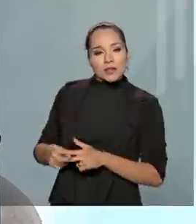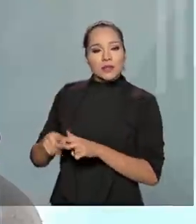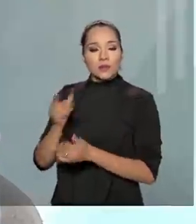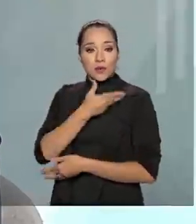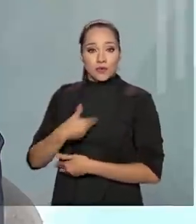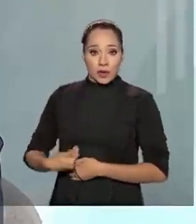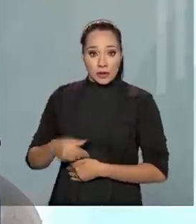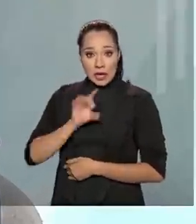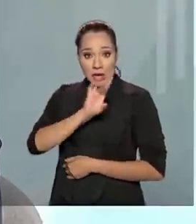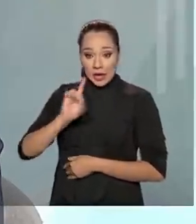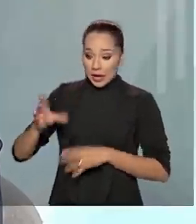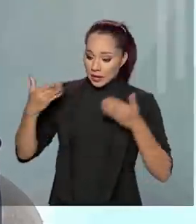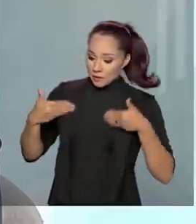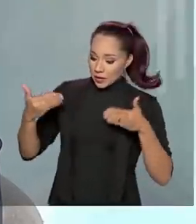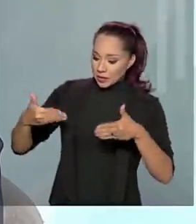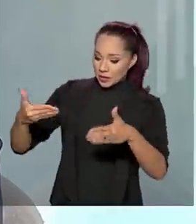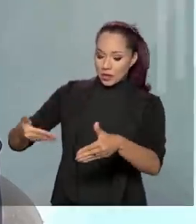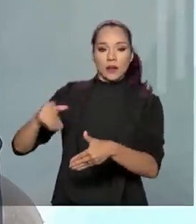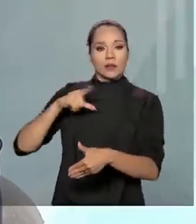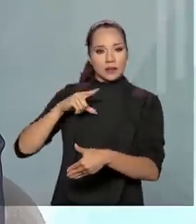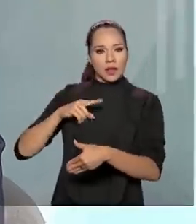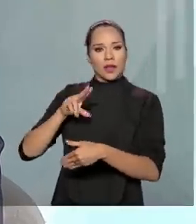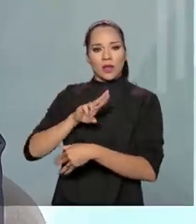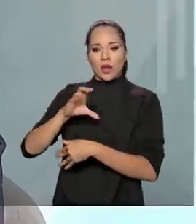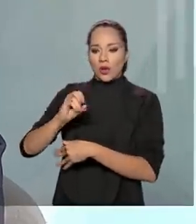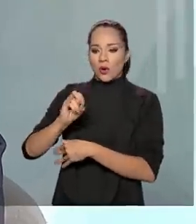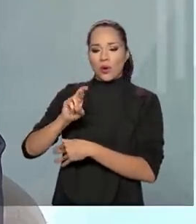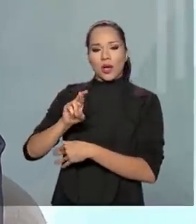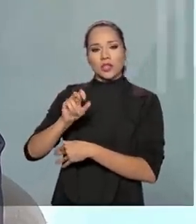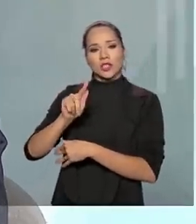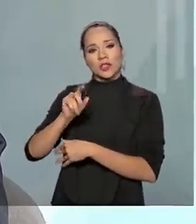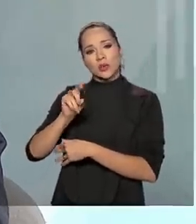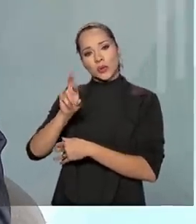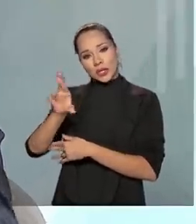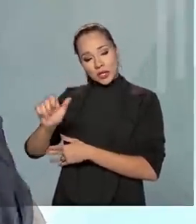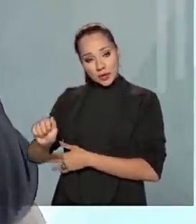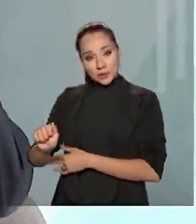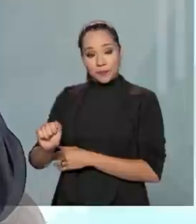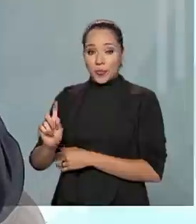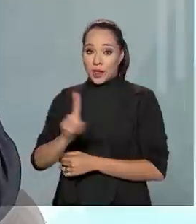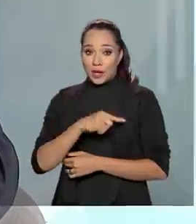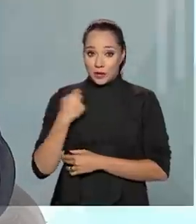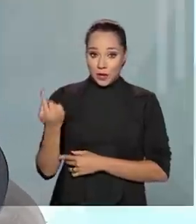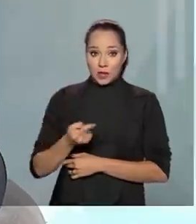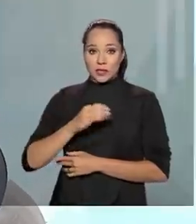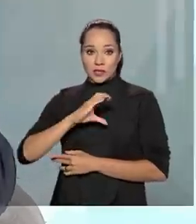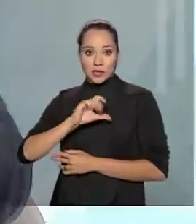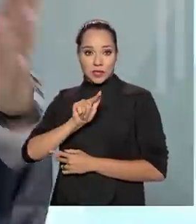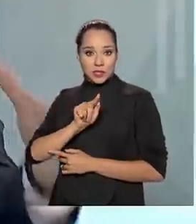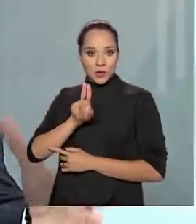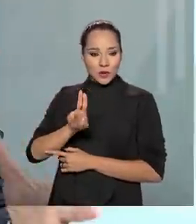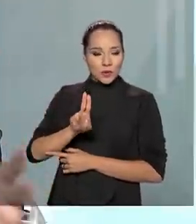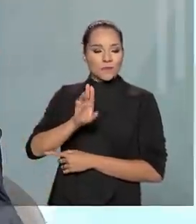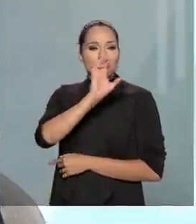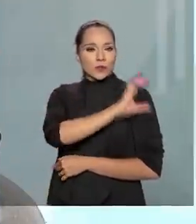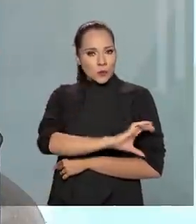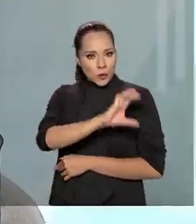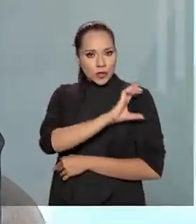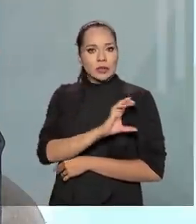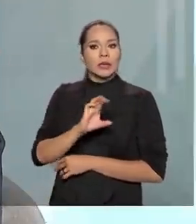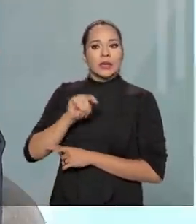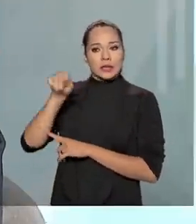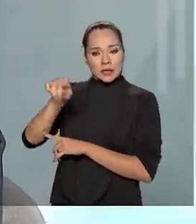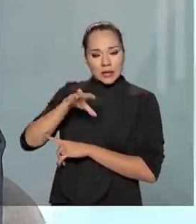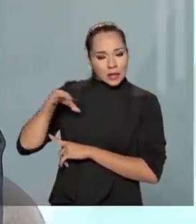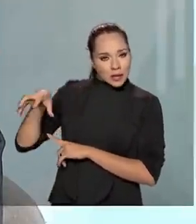Cada ministério, cada autarquia tem a sua corregidoria e nós da CGU meio que coordenamos essas